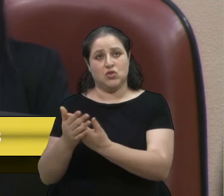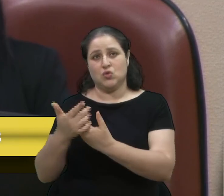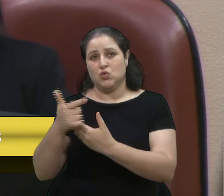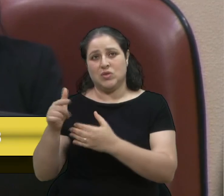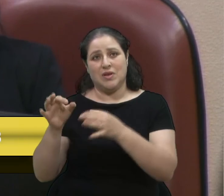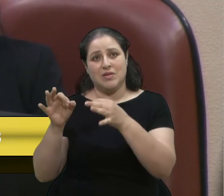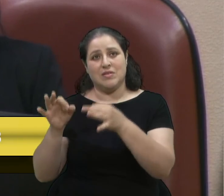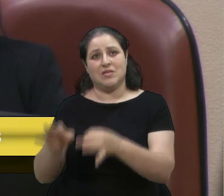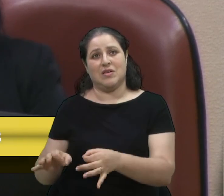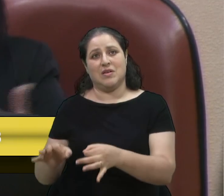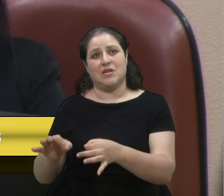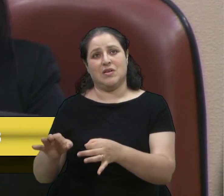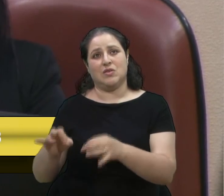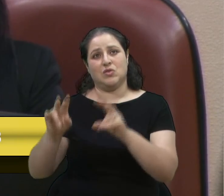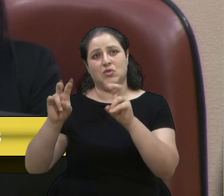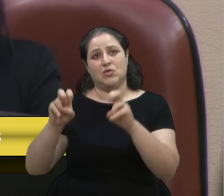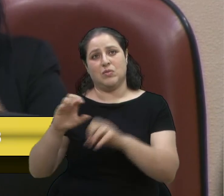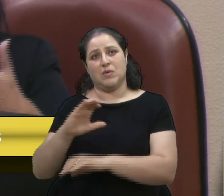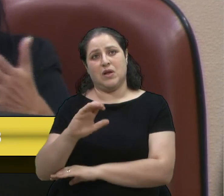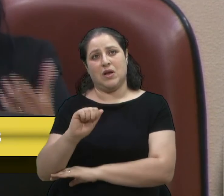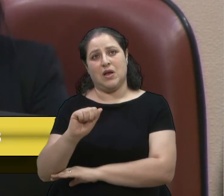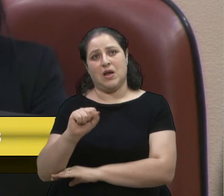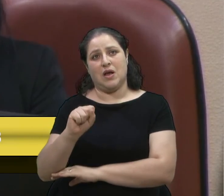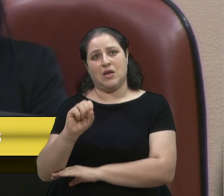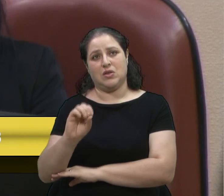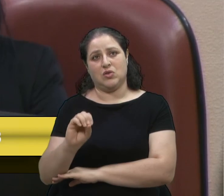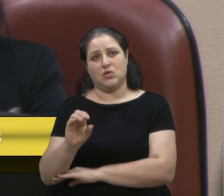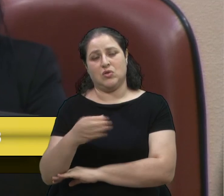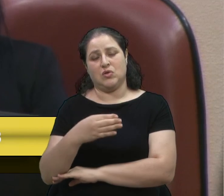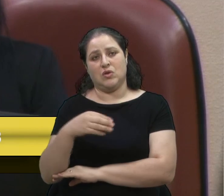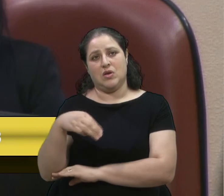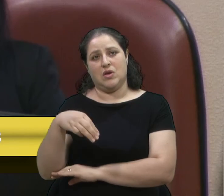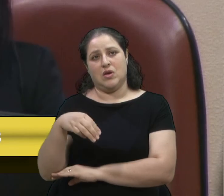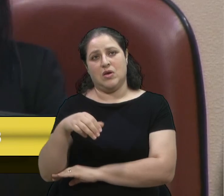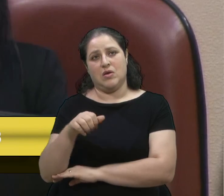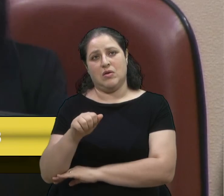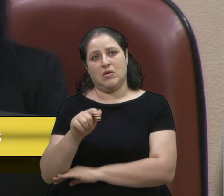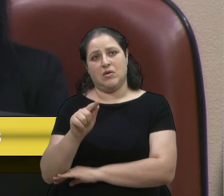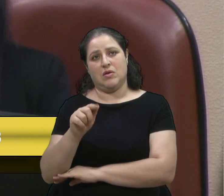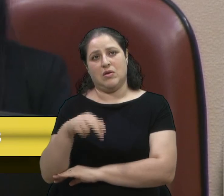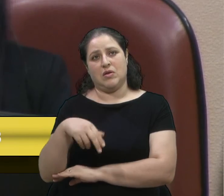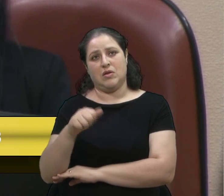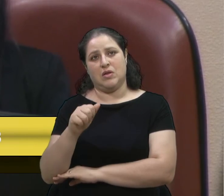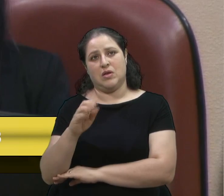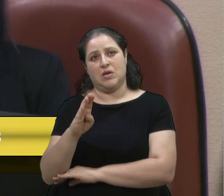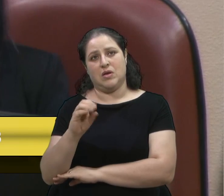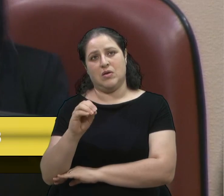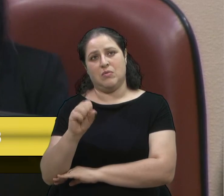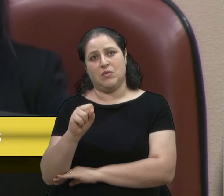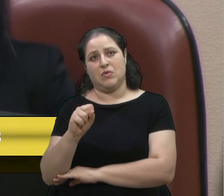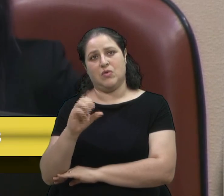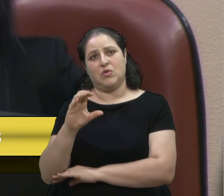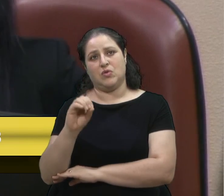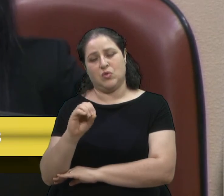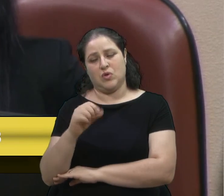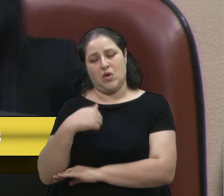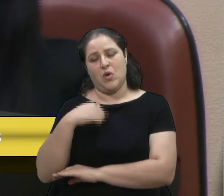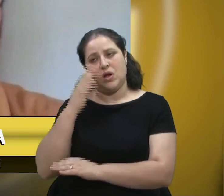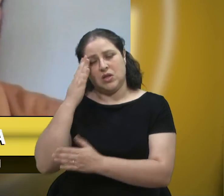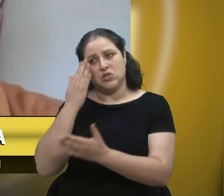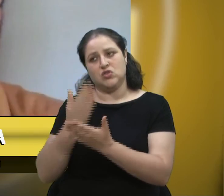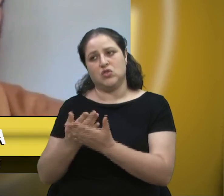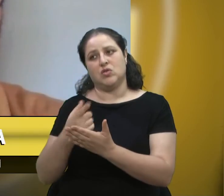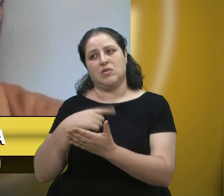discordar também nessas questões. Não é porque foi concedida essa liminar que há algum erro de condução. Obrigada, vereadora.